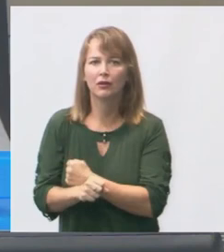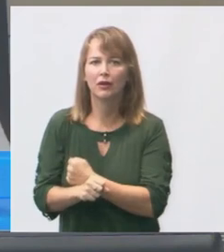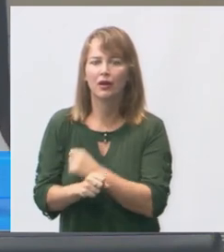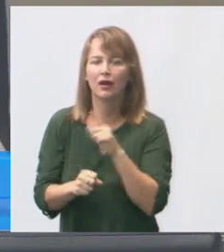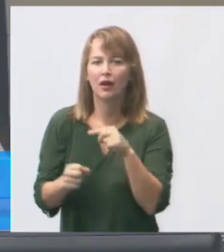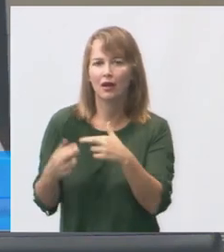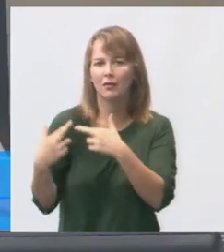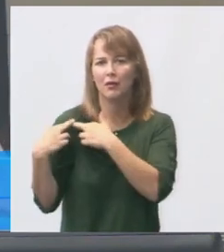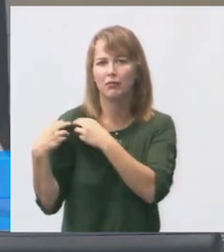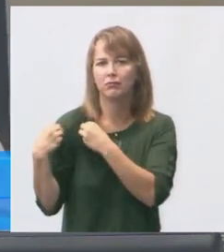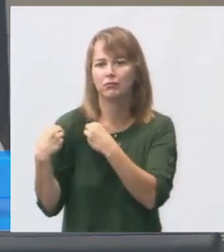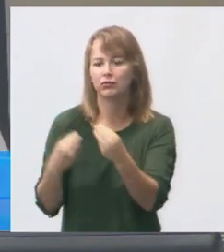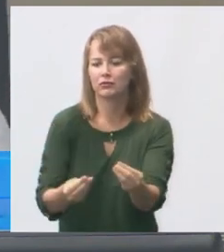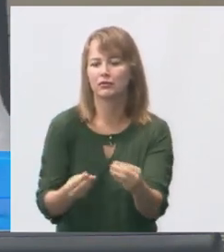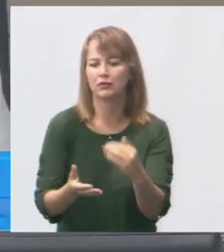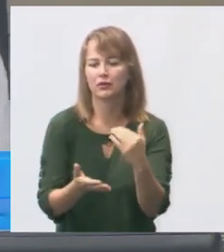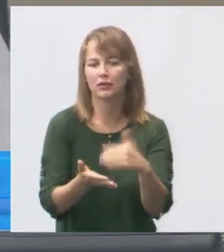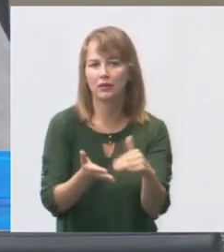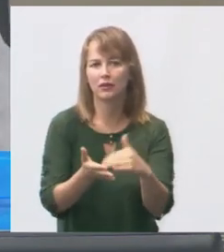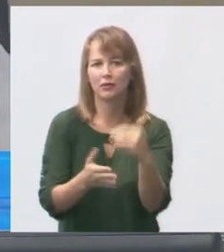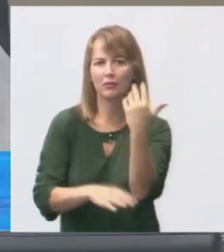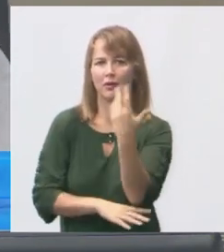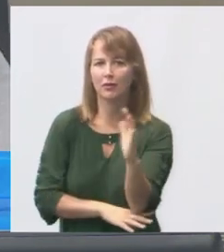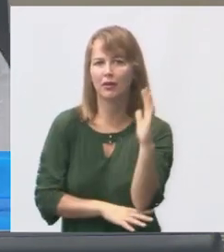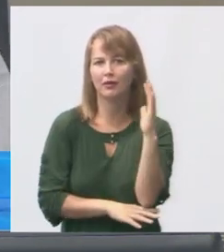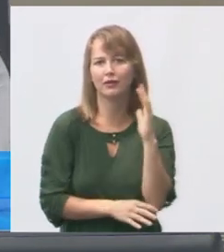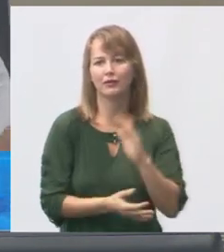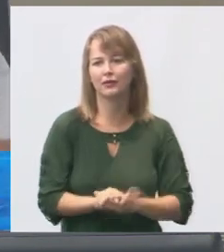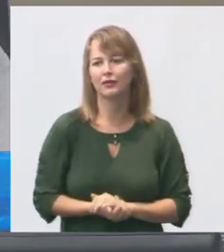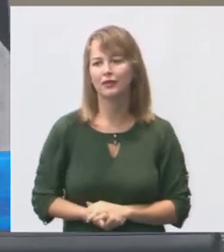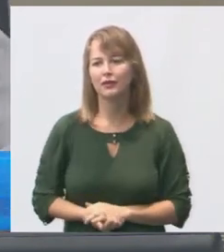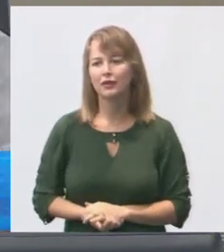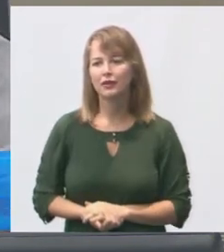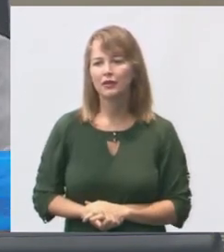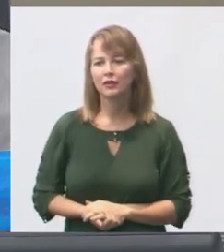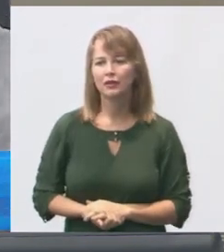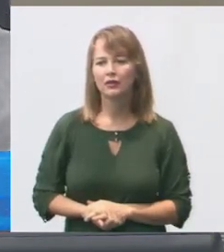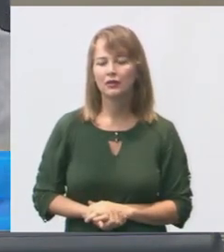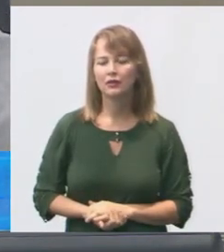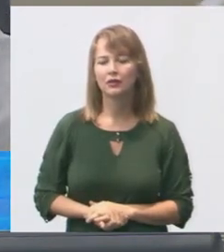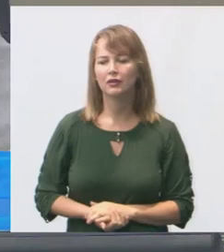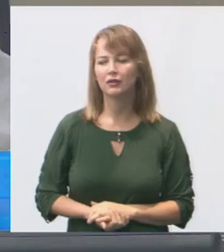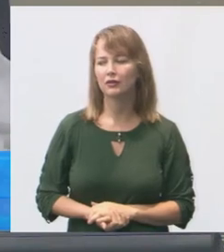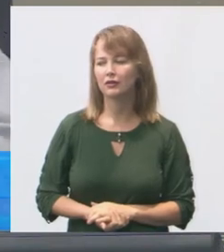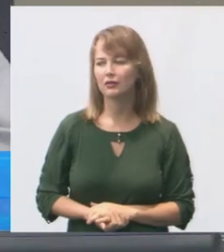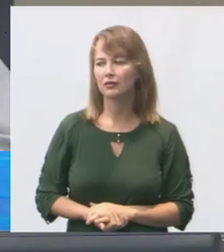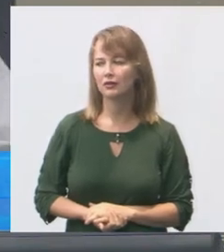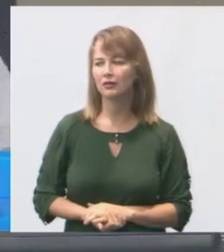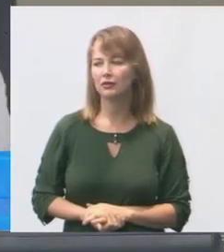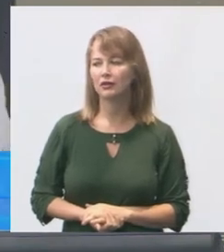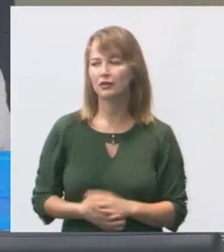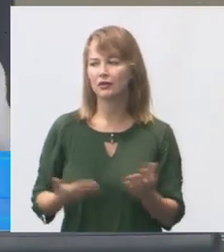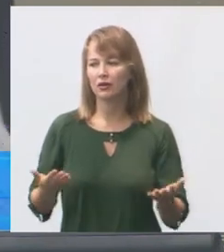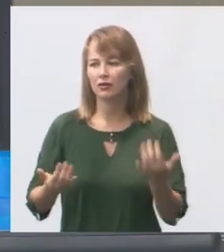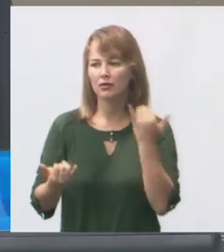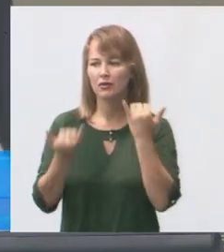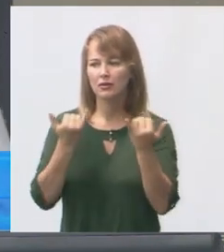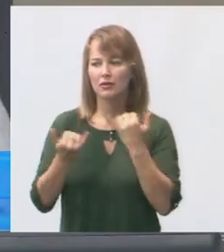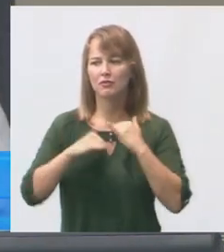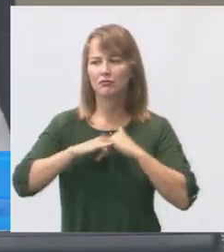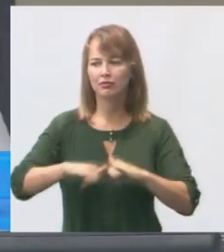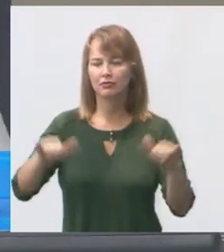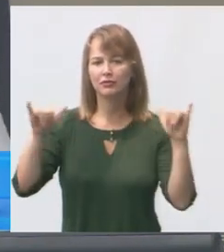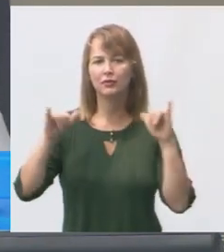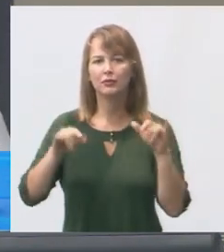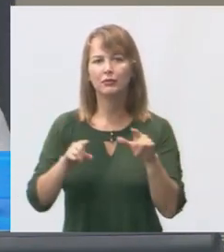responsabilidade para a Secretaria de Meio Ambiente, né? Então, das obras. Então, fica aqui a informação e eu solicito ao